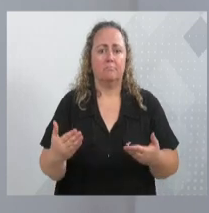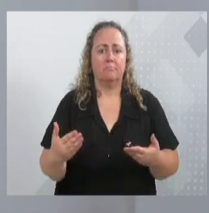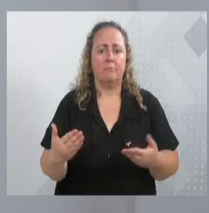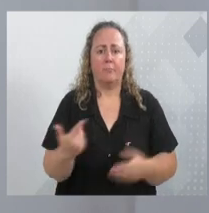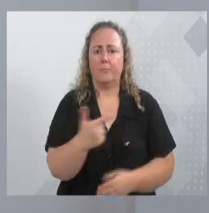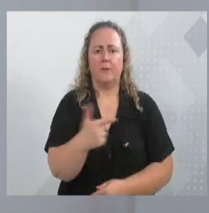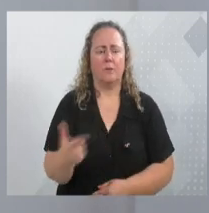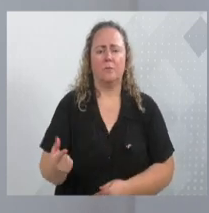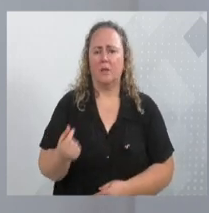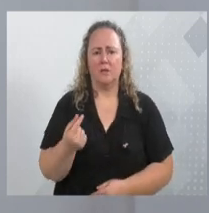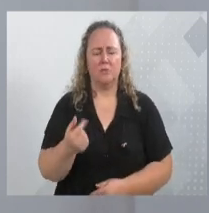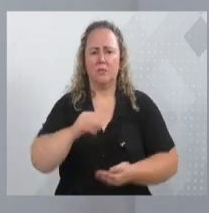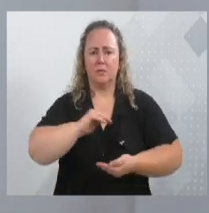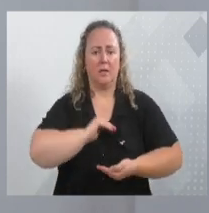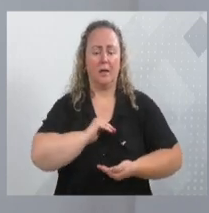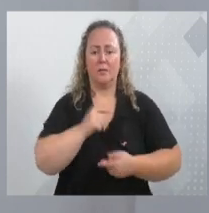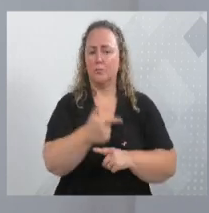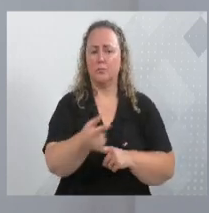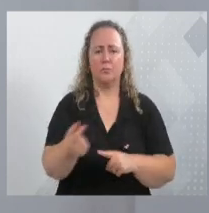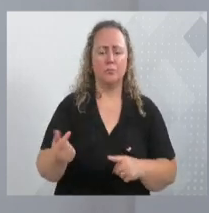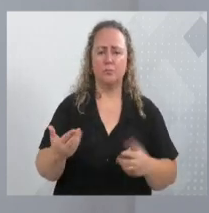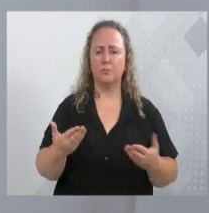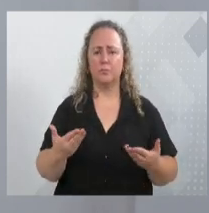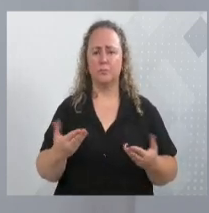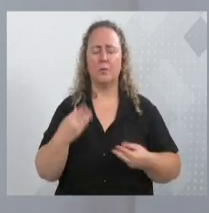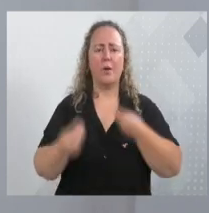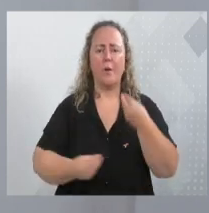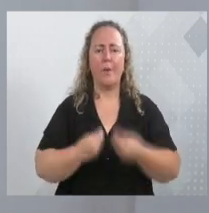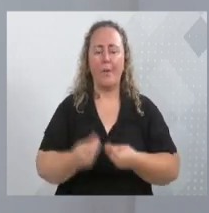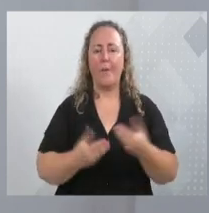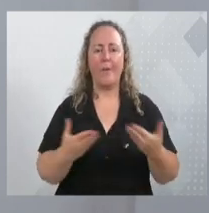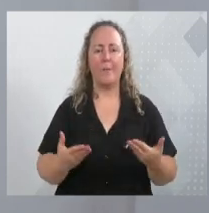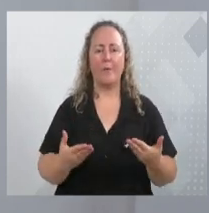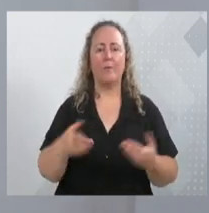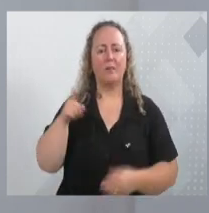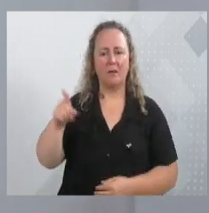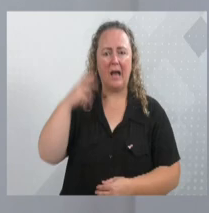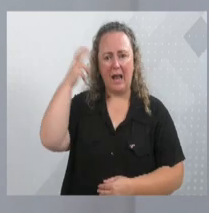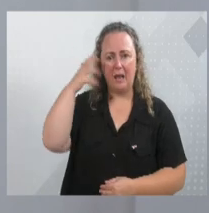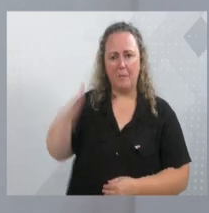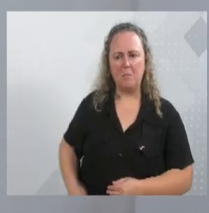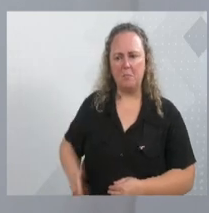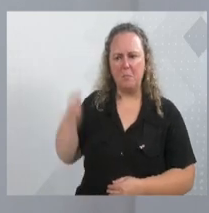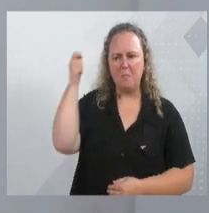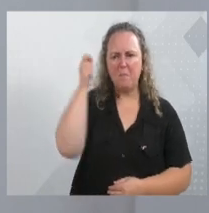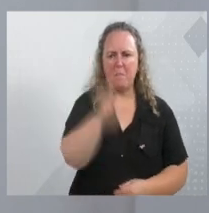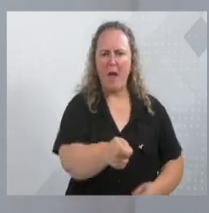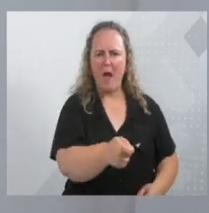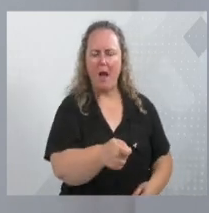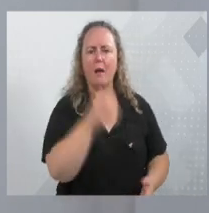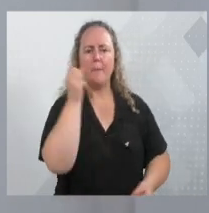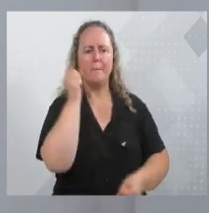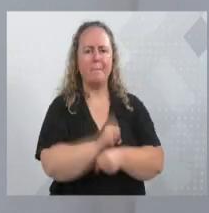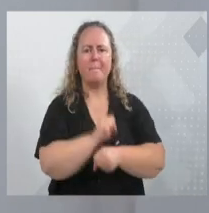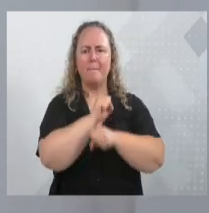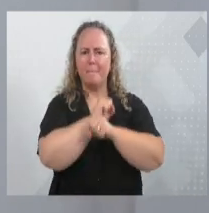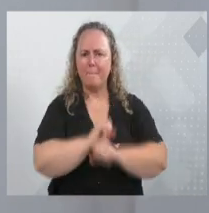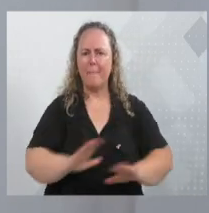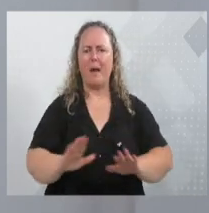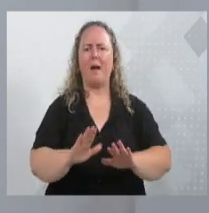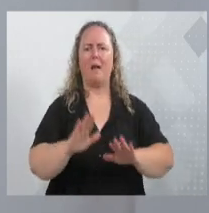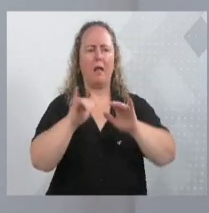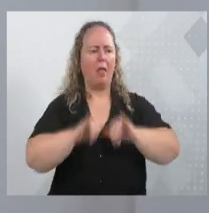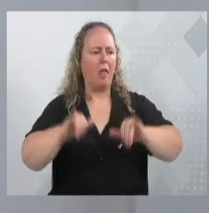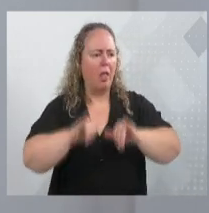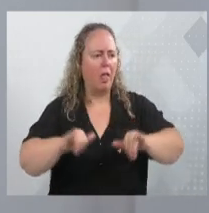dinheiro, da Defesa Civil, não quiseram fazer, muitas vezes, o que o Alemão teve que tirar do bolso. Então, para de ficar gastando com propaganda, com publicidade, começa